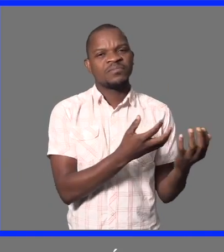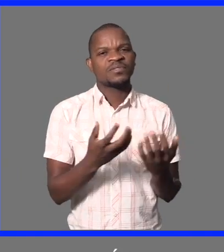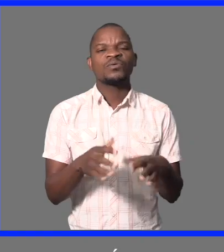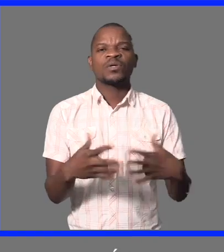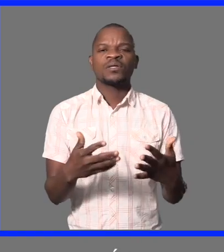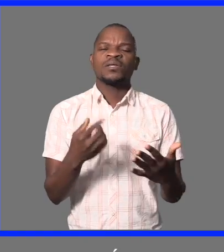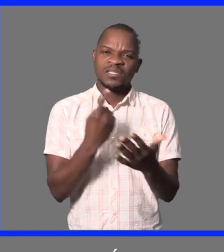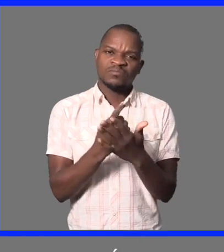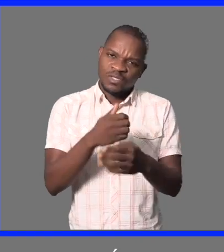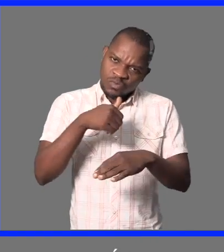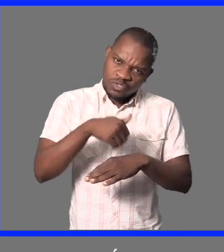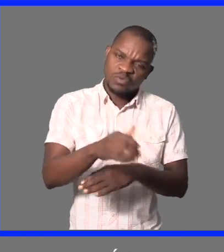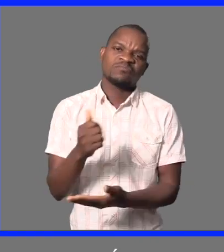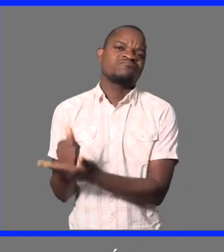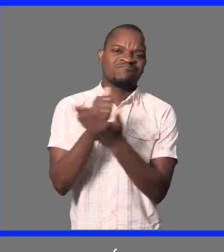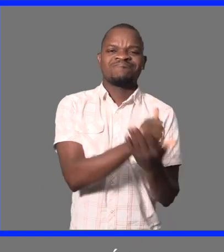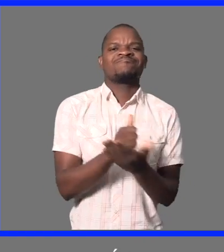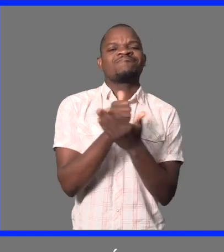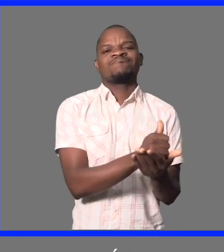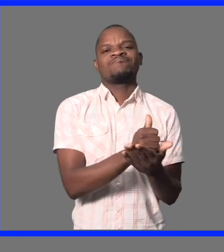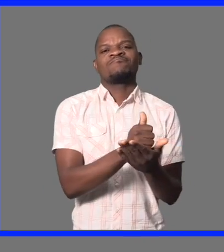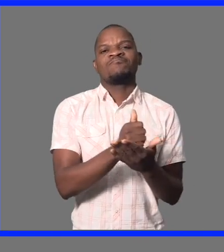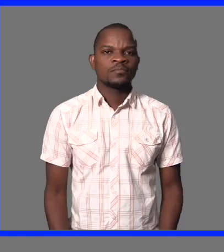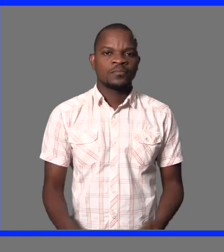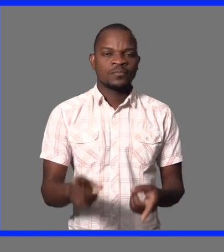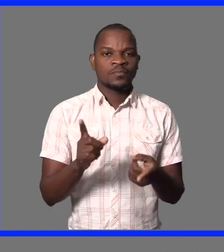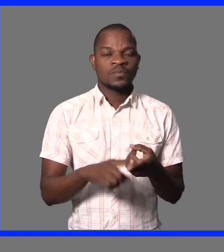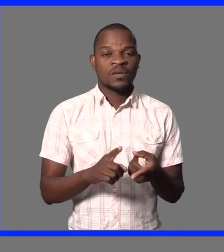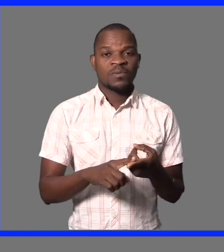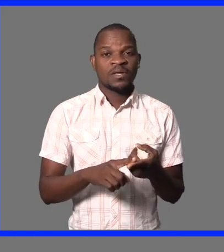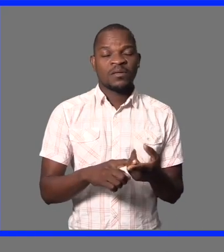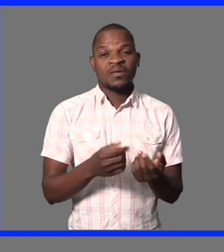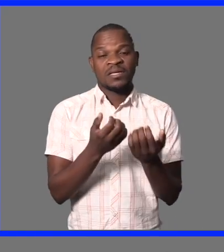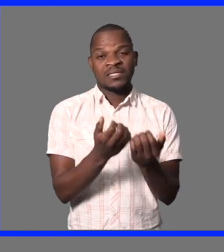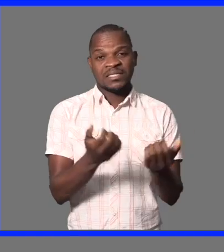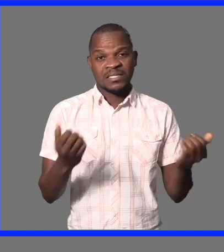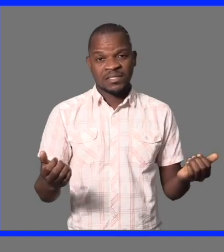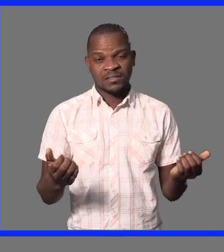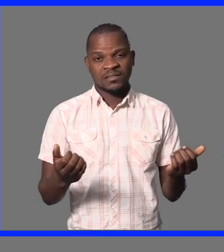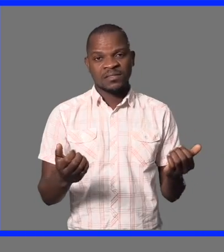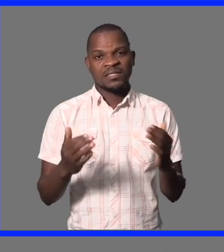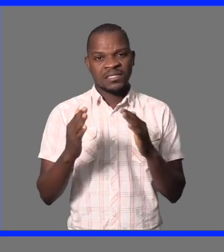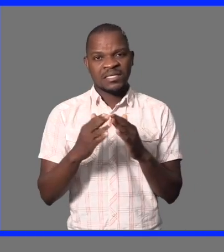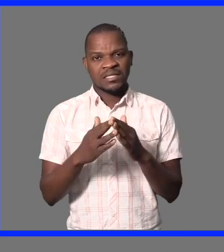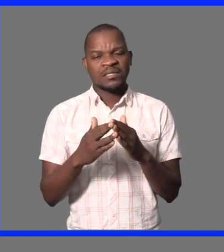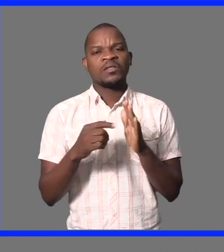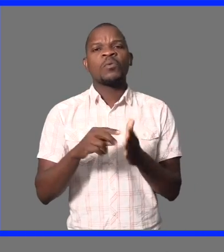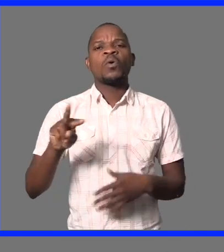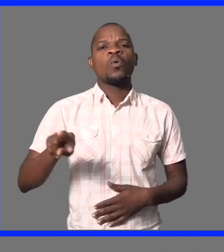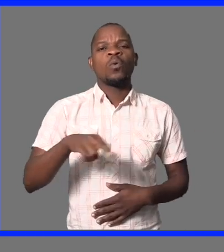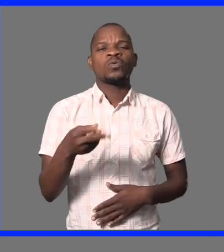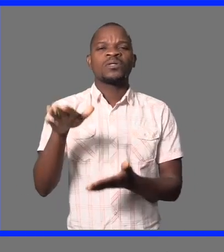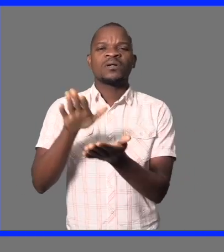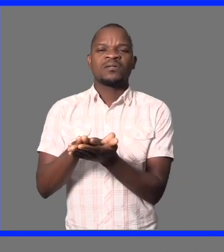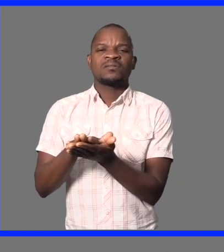preciso para fazer mais como está fazendo isso. Para não passar de forma, é assim para as crianças já, para